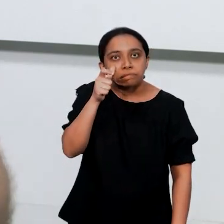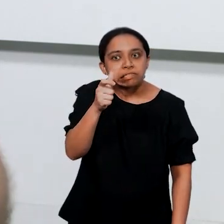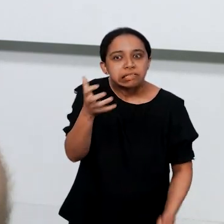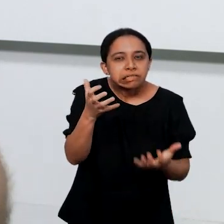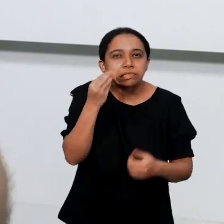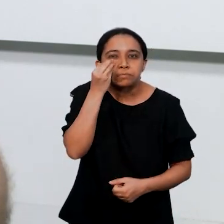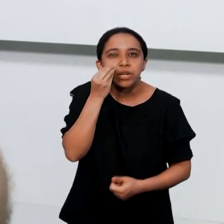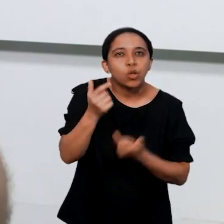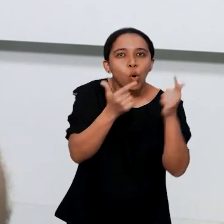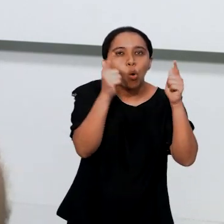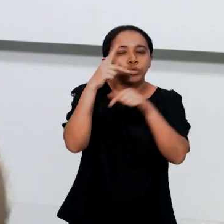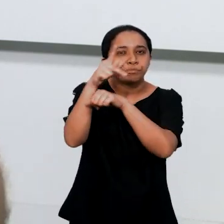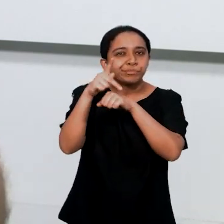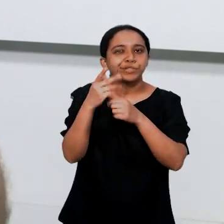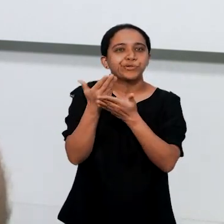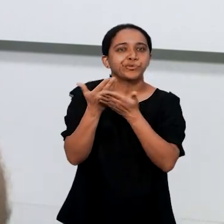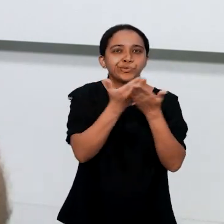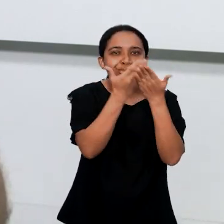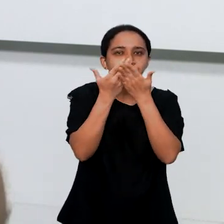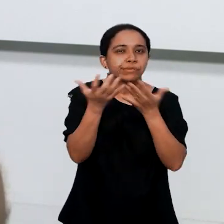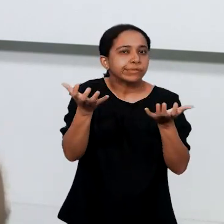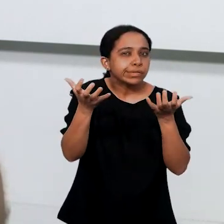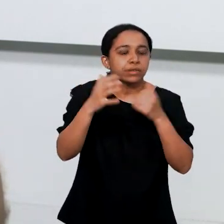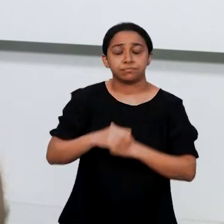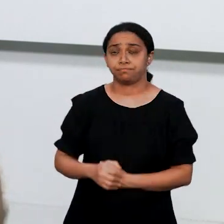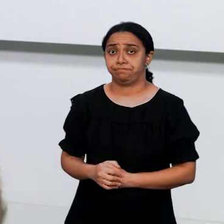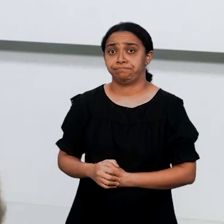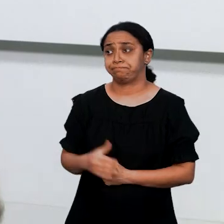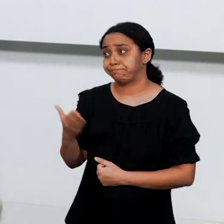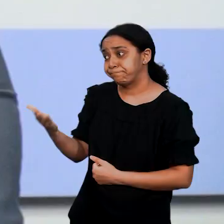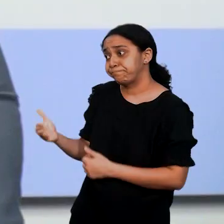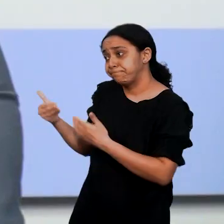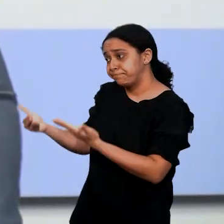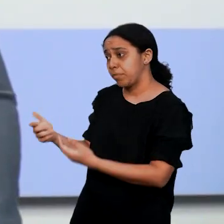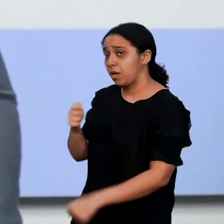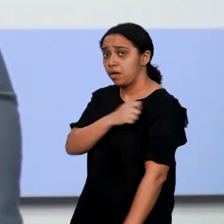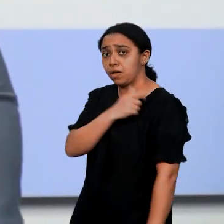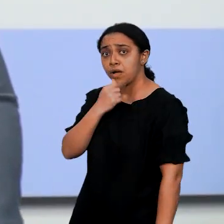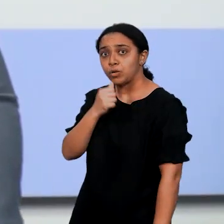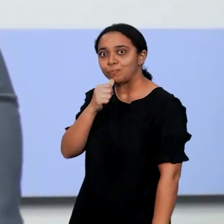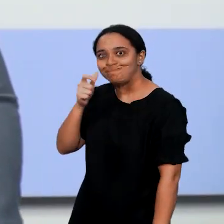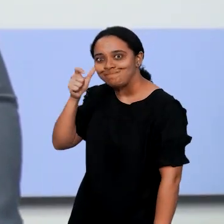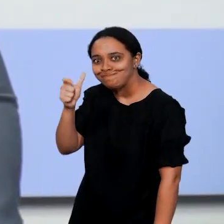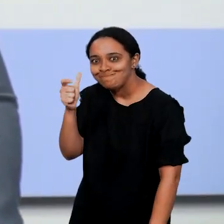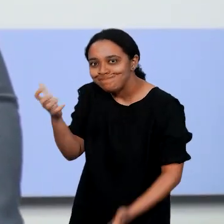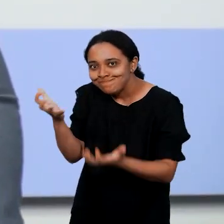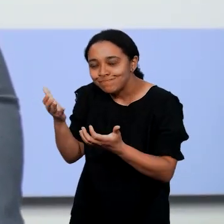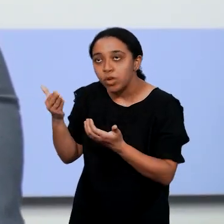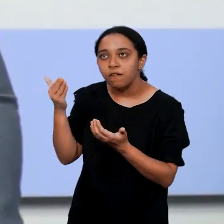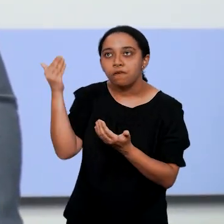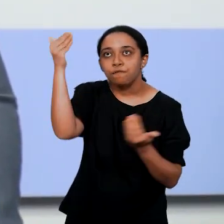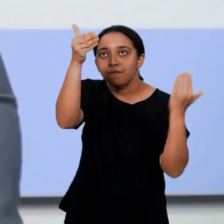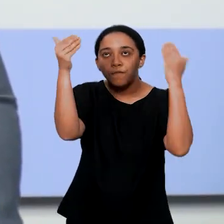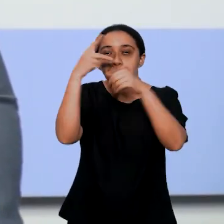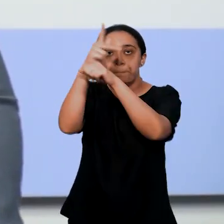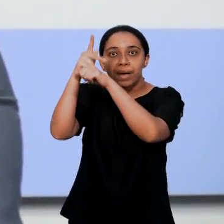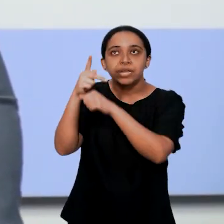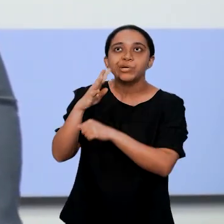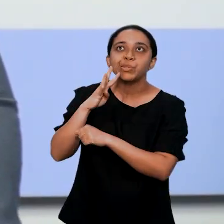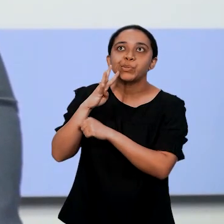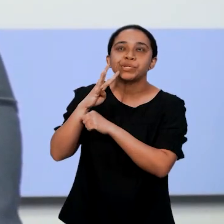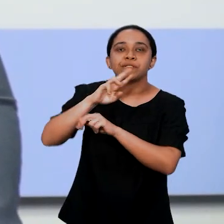estudar, ou que estão interessados a irem estudar em outros países? Então, os alunos que estão interessados em irem para o exterior,